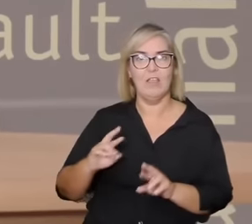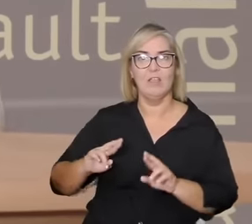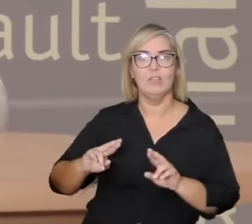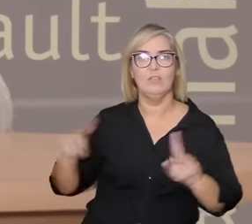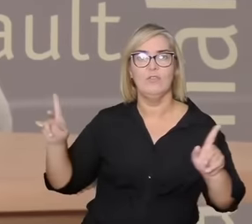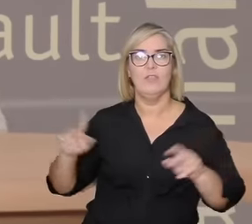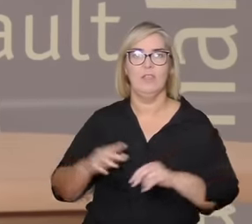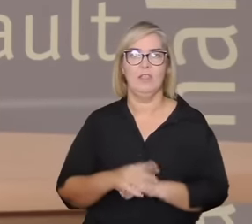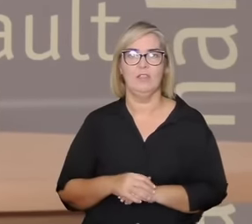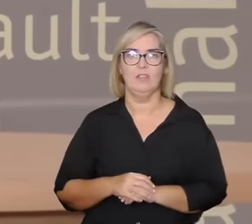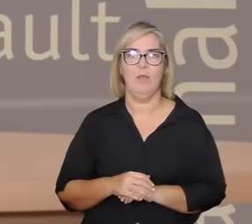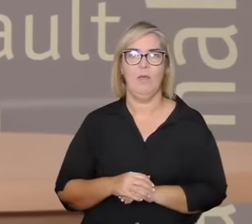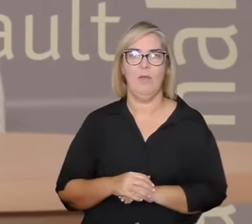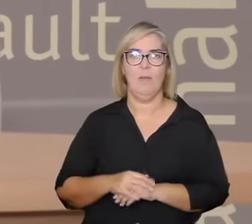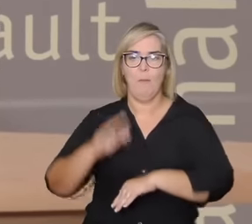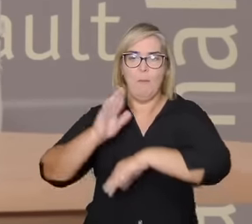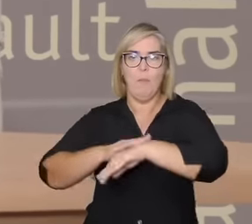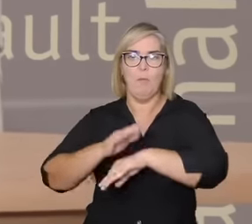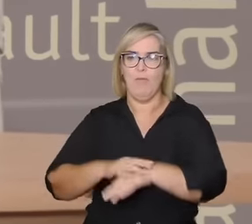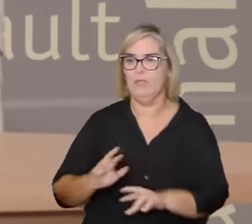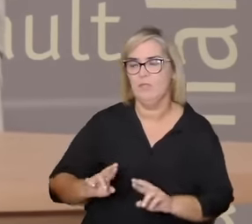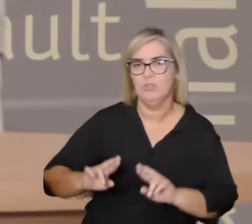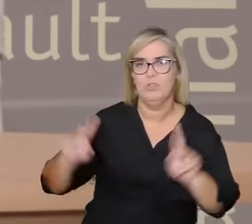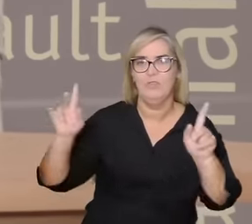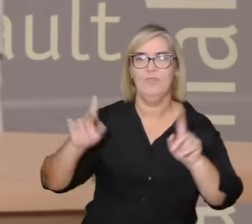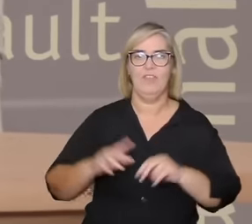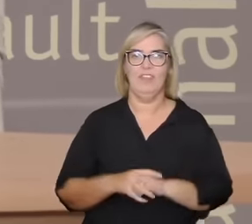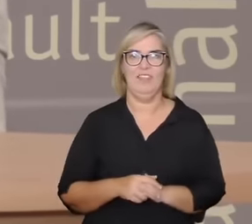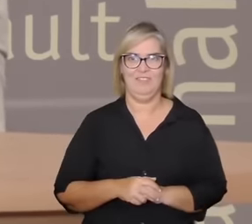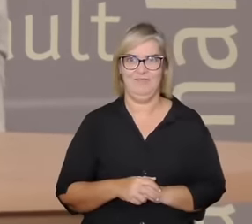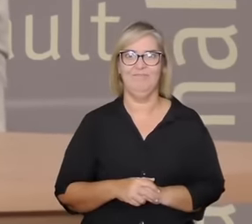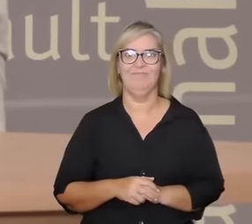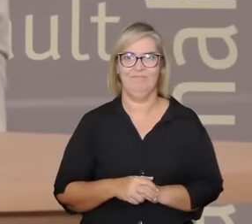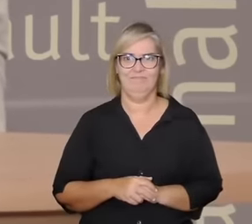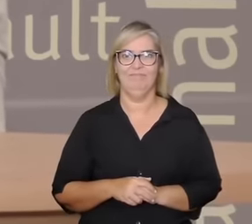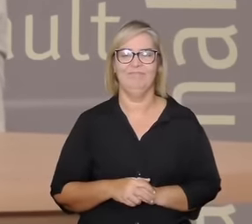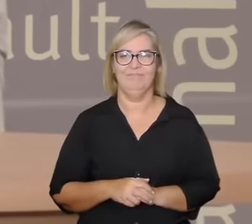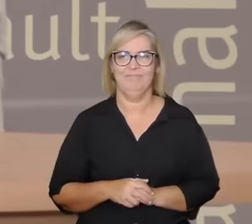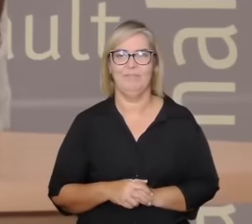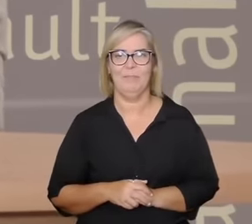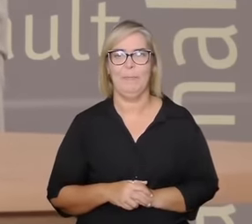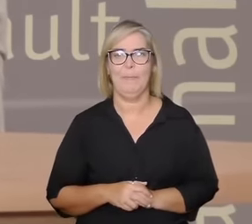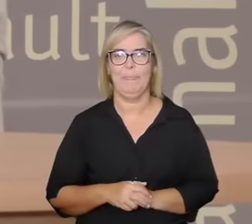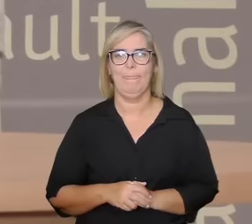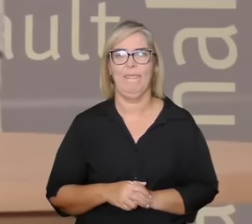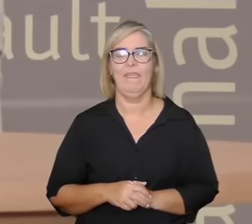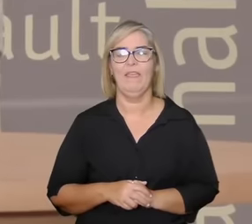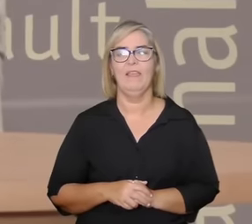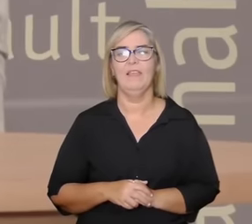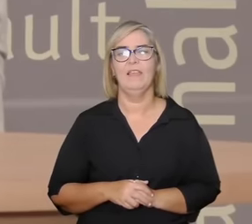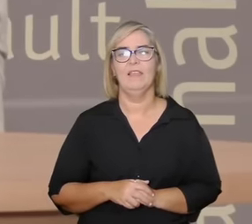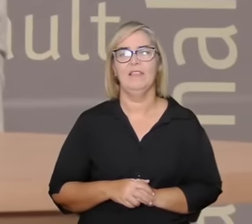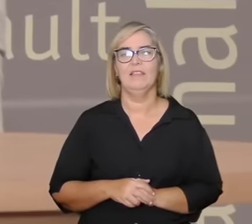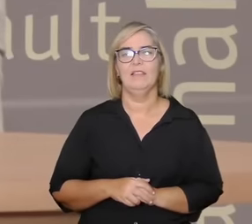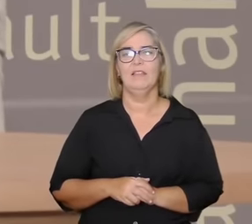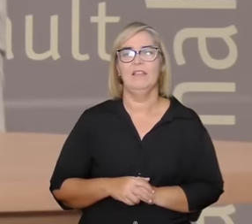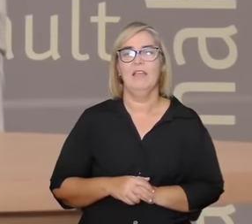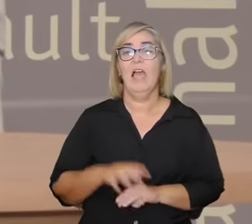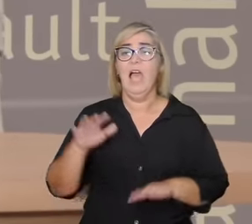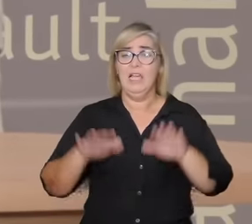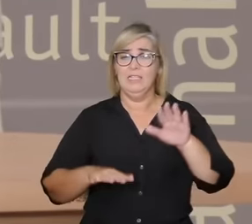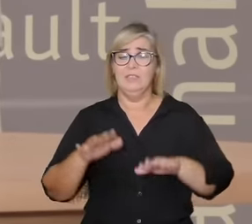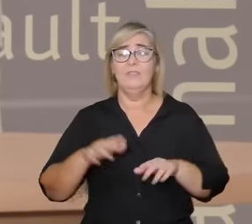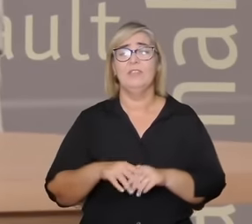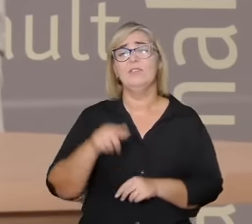vou pensar que um conceito que o Deleuze e o Guattari usam que ele serve para isso que é o de agenciamento serve para isso você